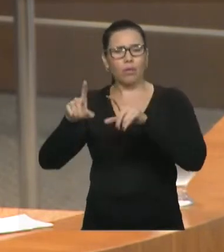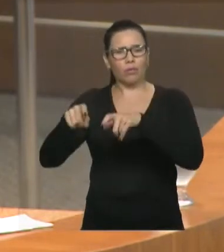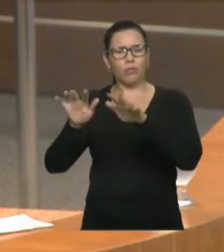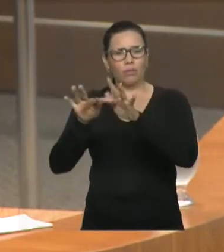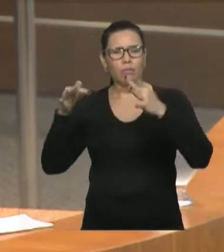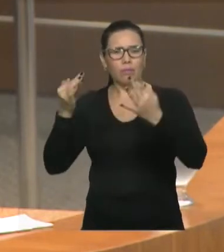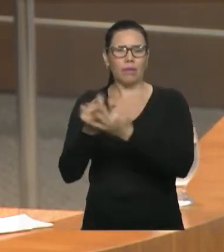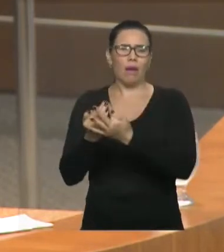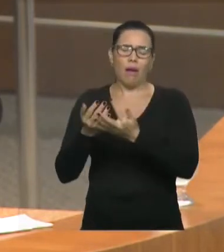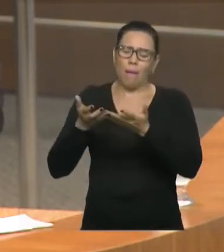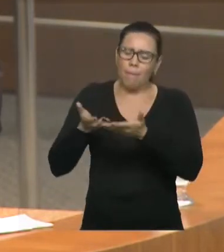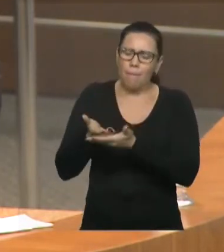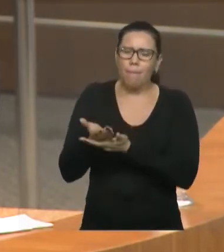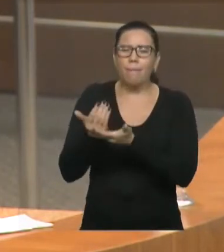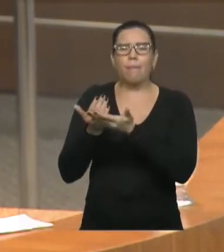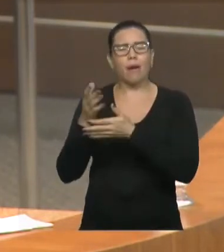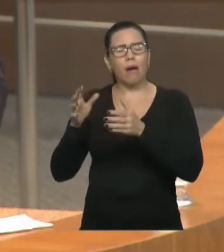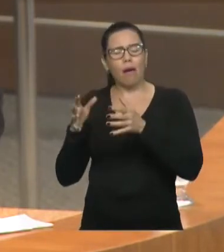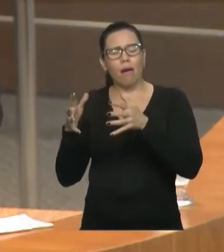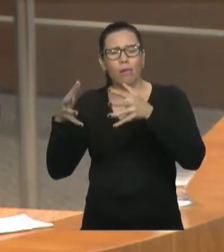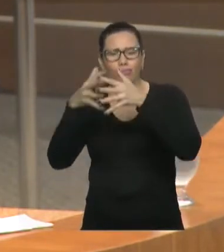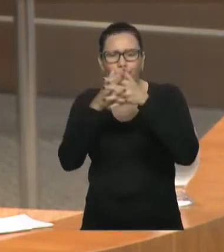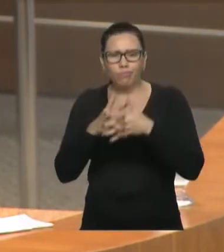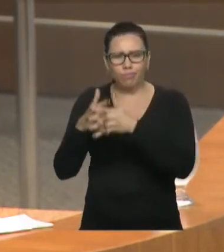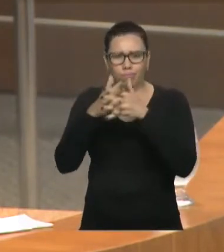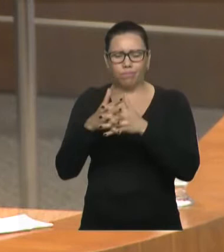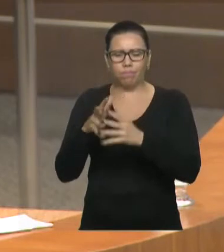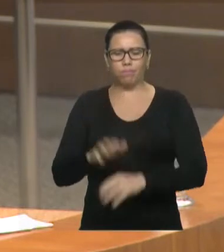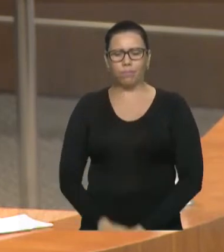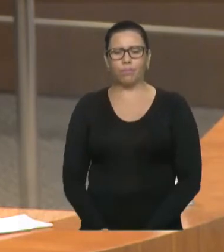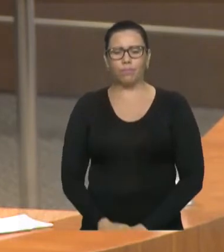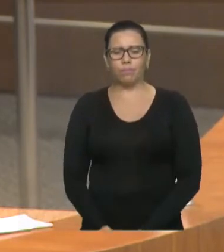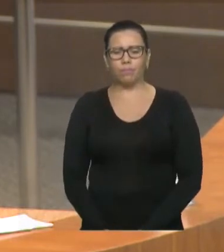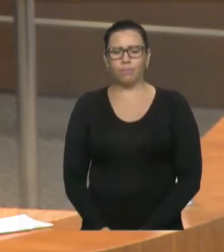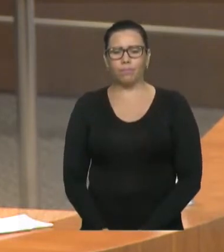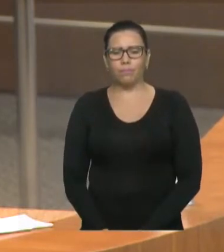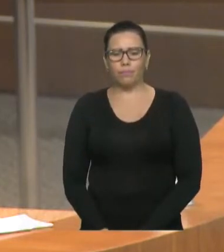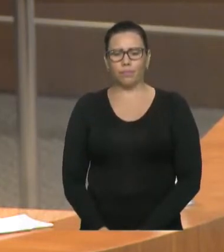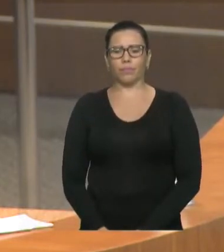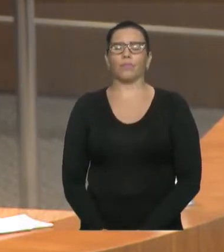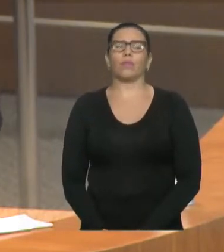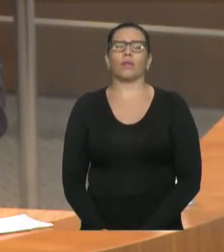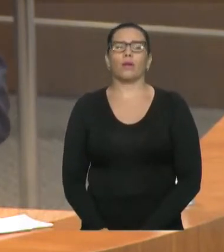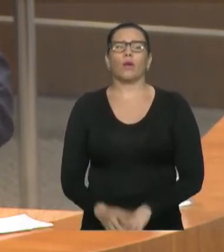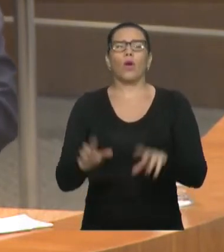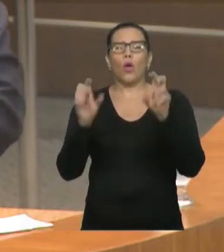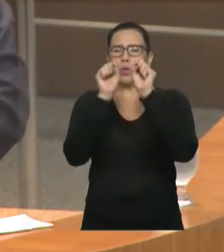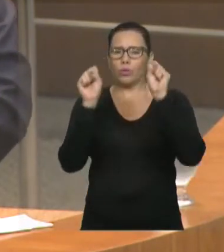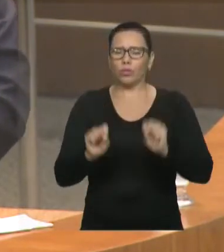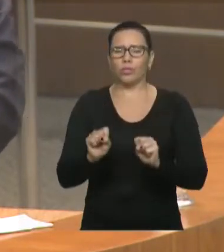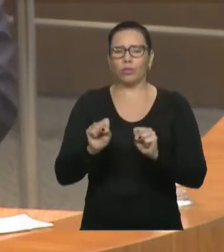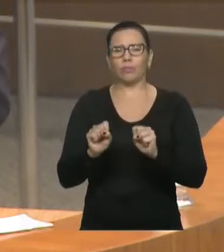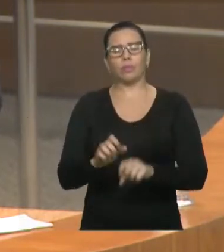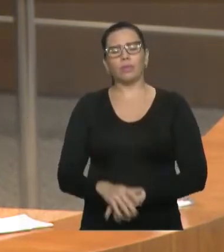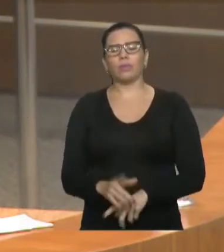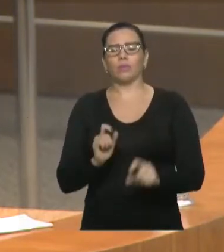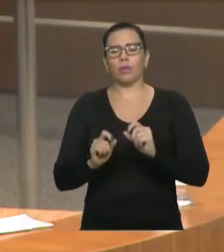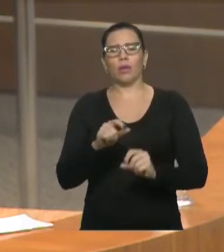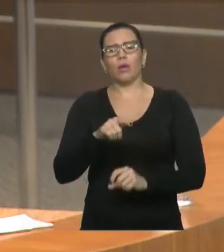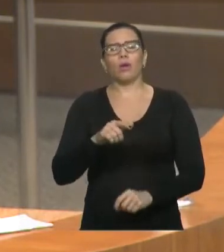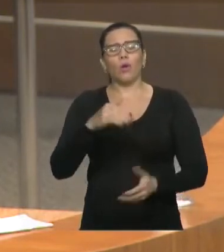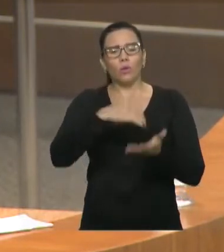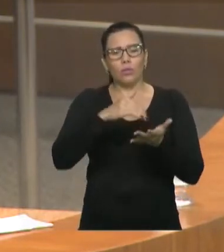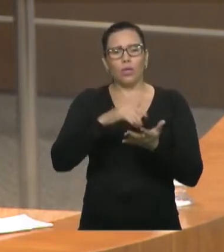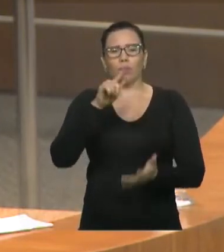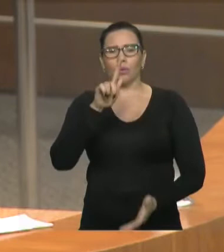preciso aqui, na UTC, o trabalho de outurno do sistema SAF, na pessoa do secretário Júlio, da minha querida amiga,